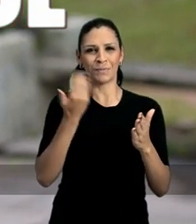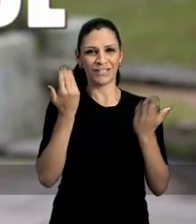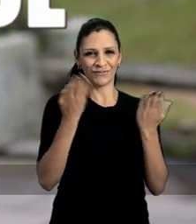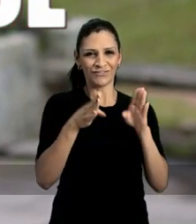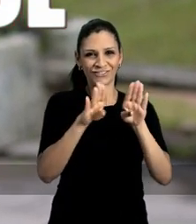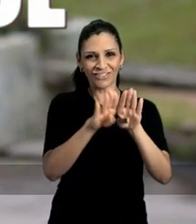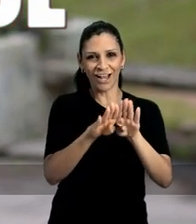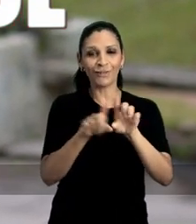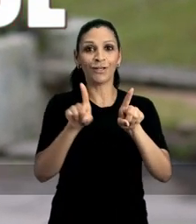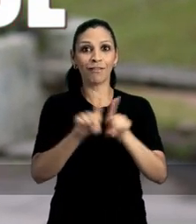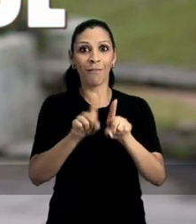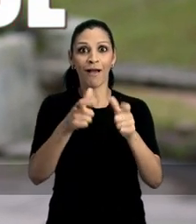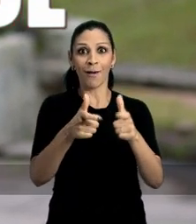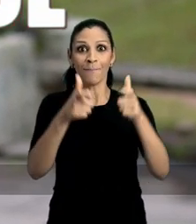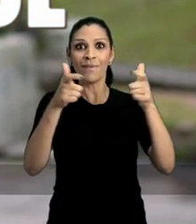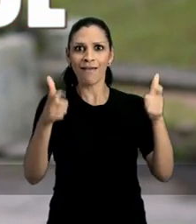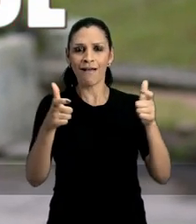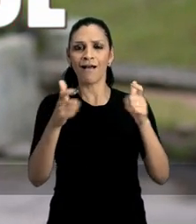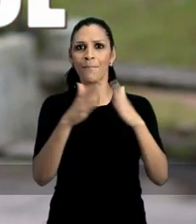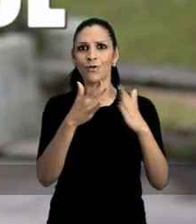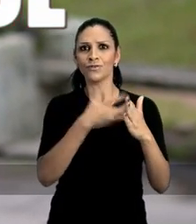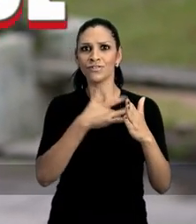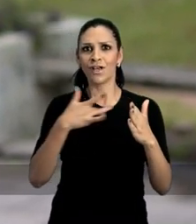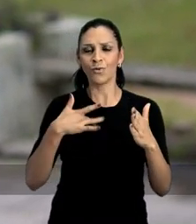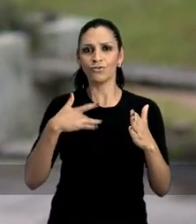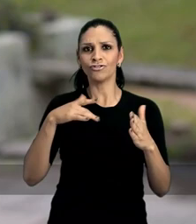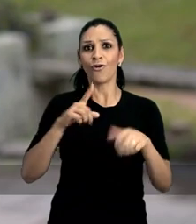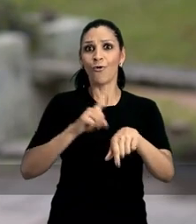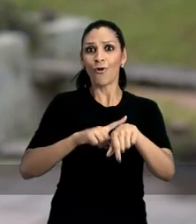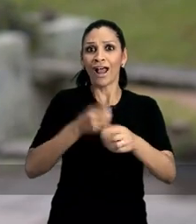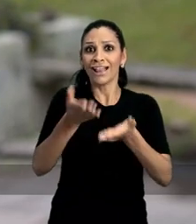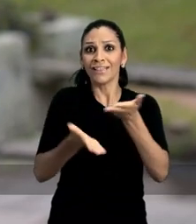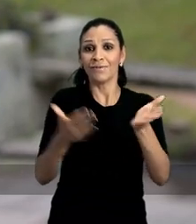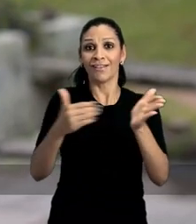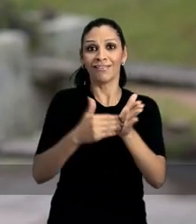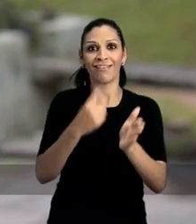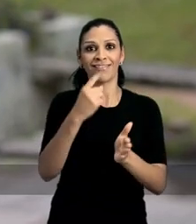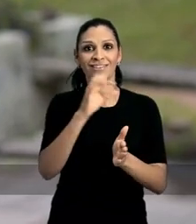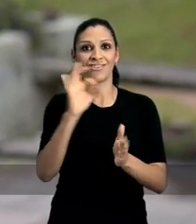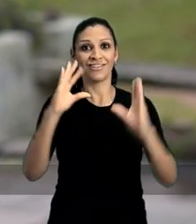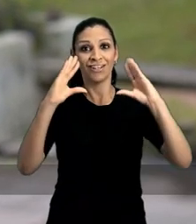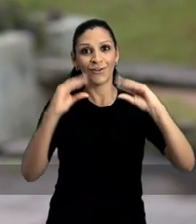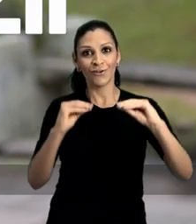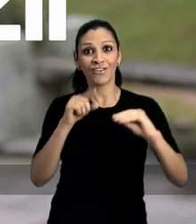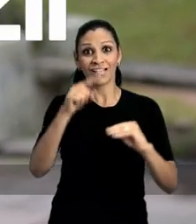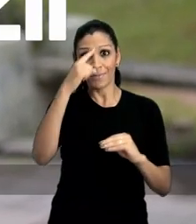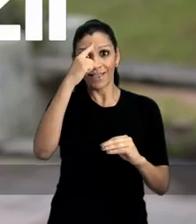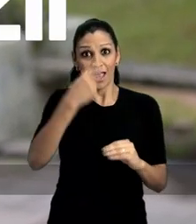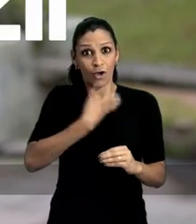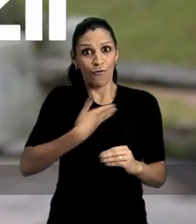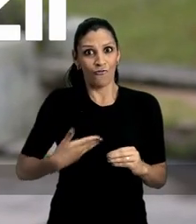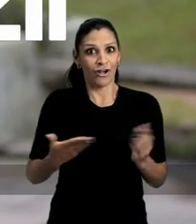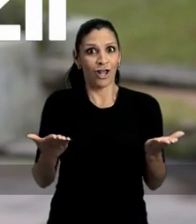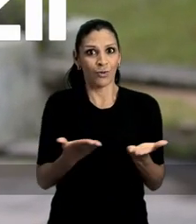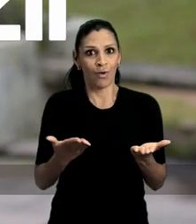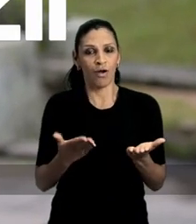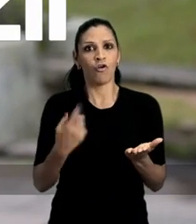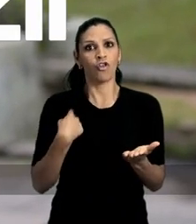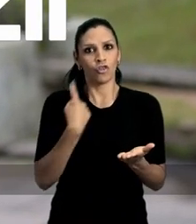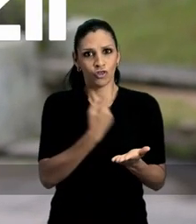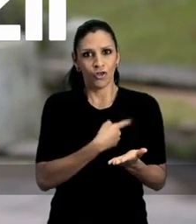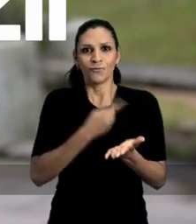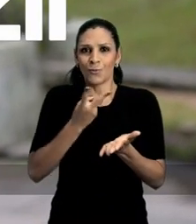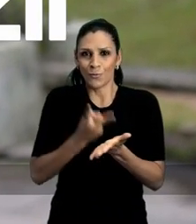saúde que foram fechados. E ampliar o número de postos com horário de atendimento até as 22 horas. Essa é uma ideia da atual